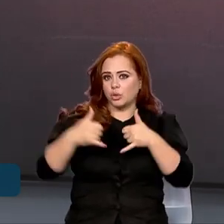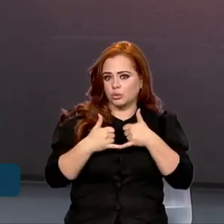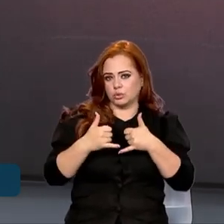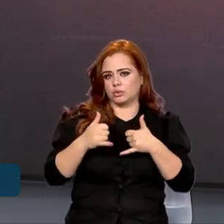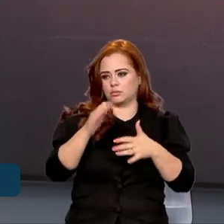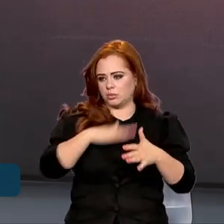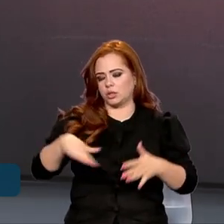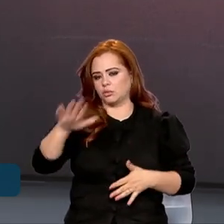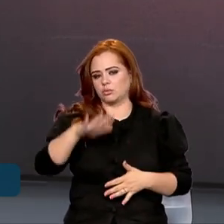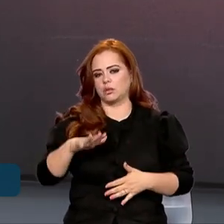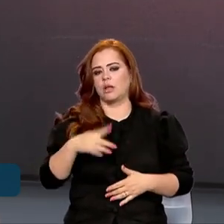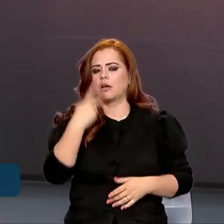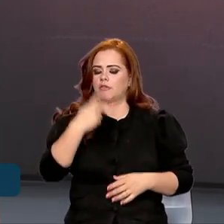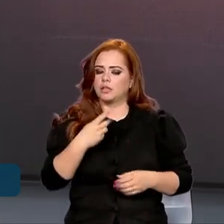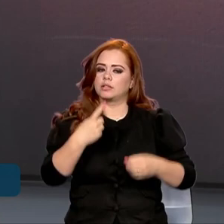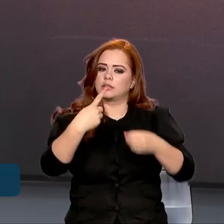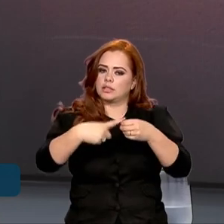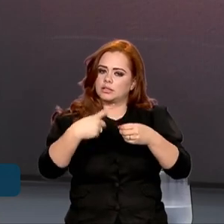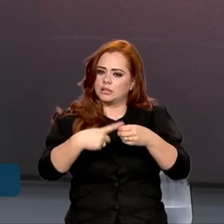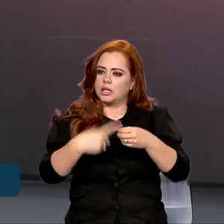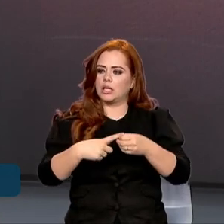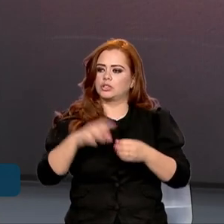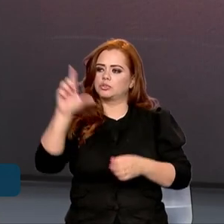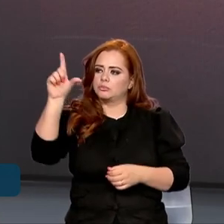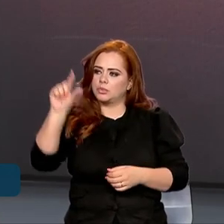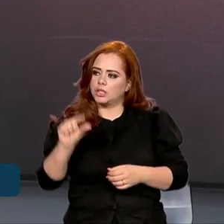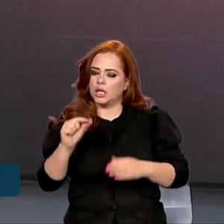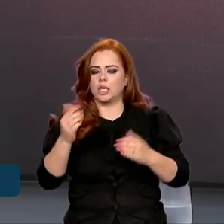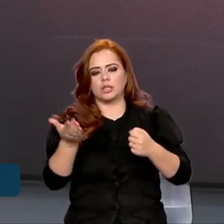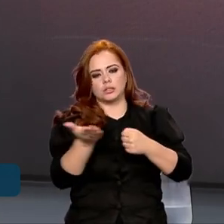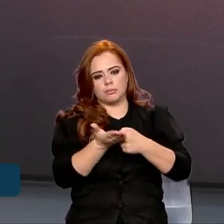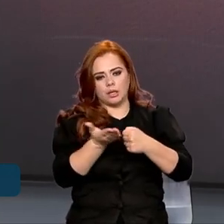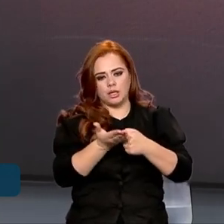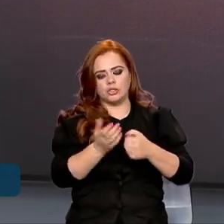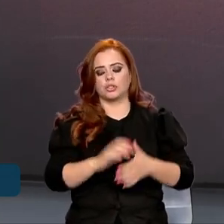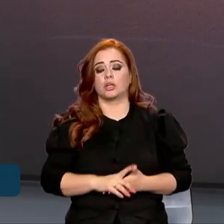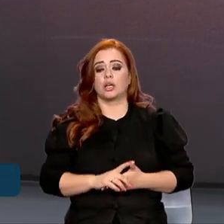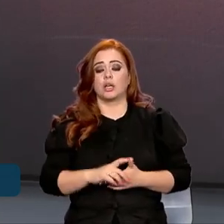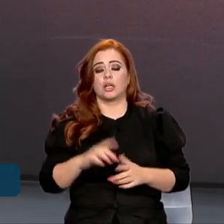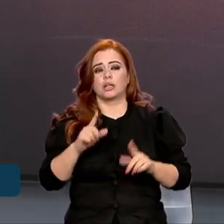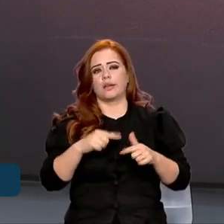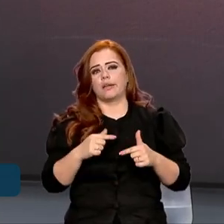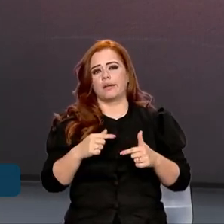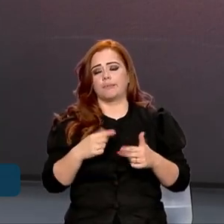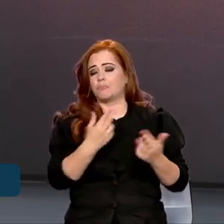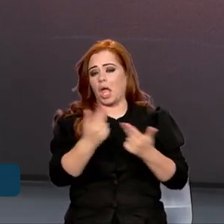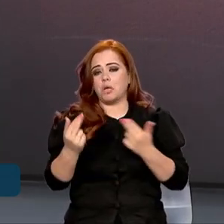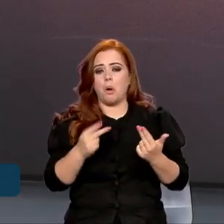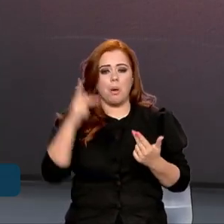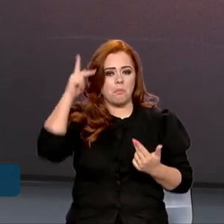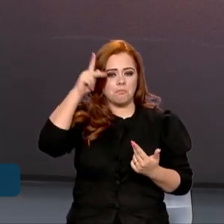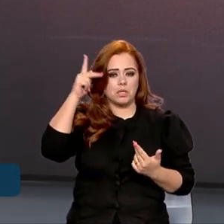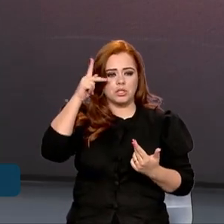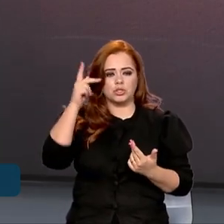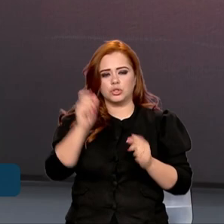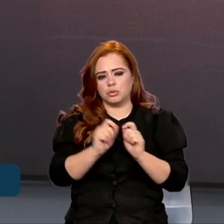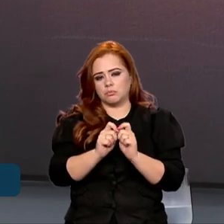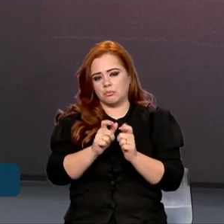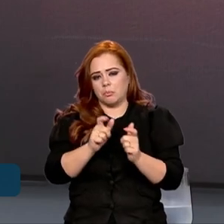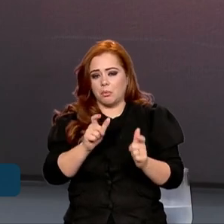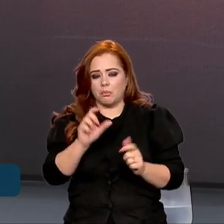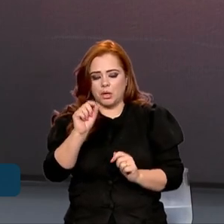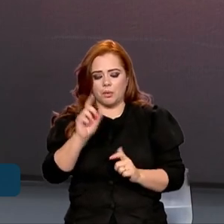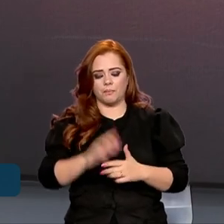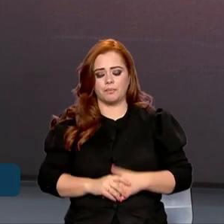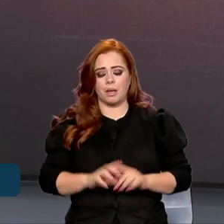médias e até de porte maior, como Parintins, que são esses sistemas que nós chamamos de sistemas